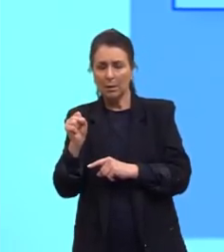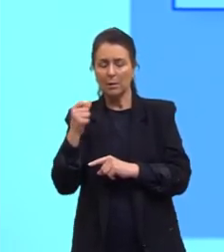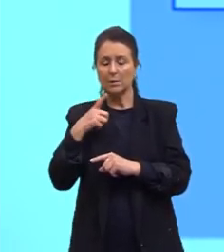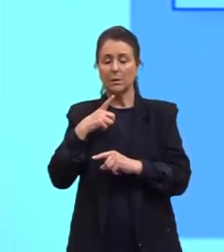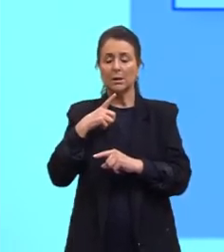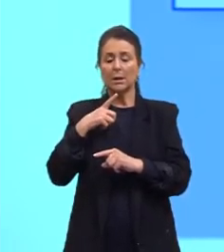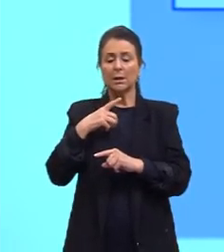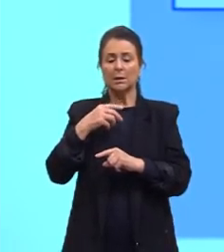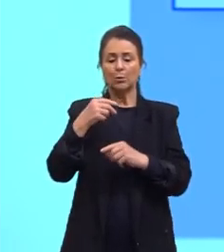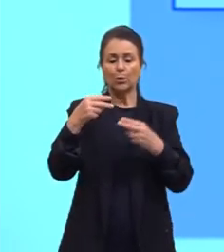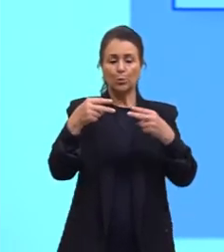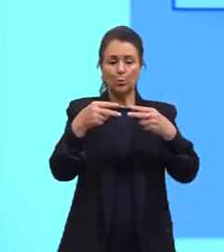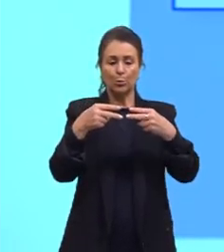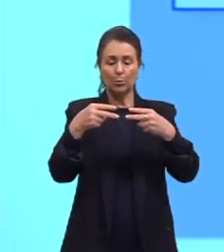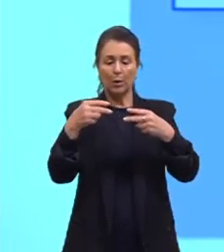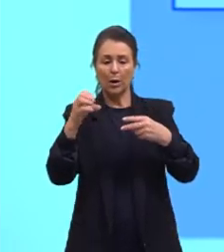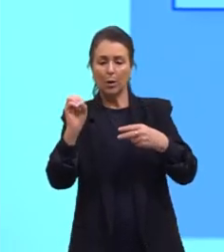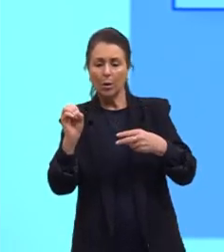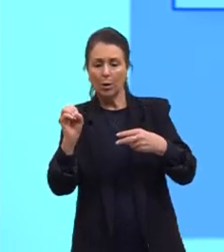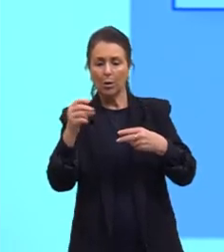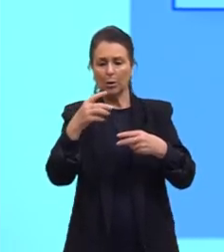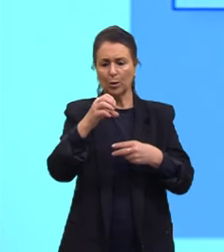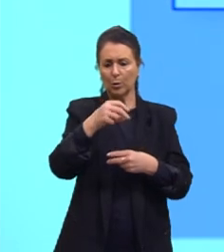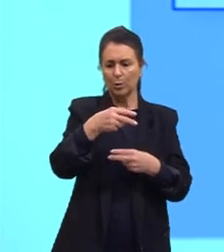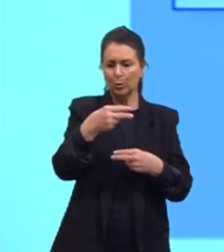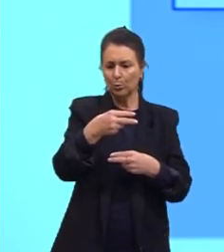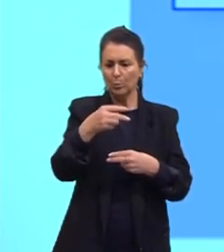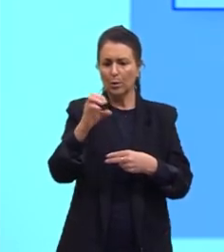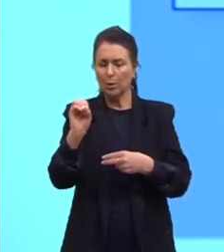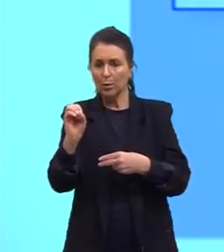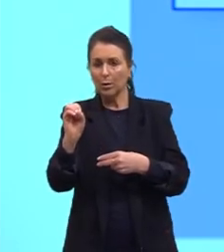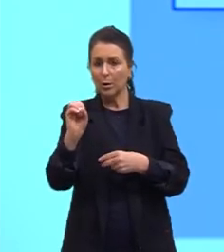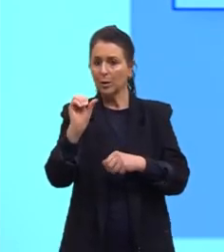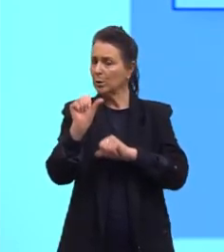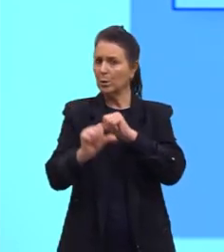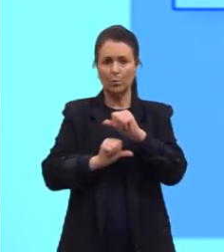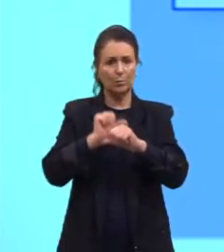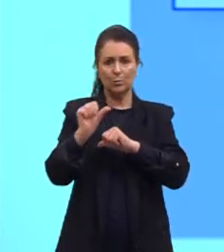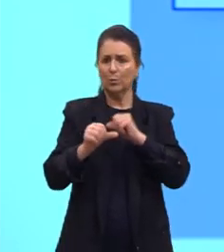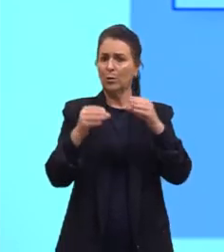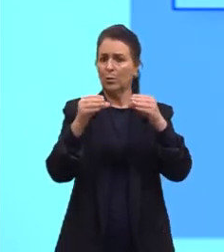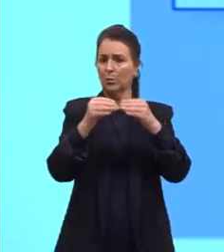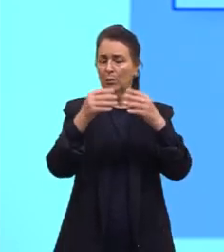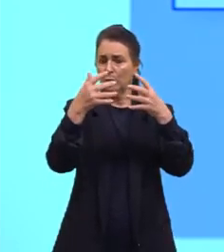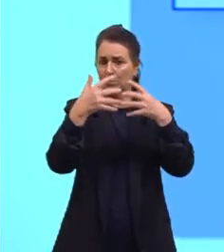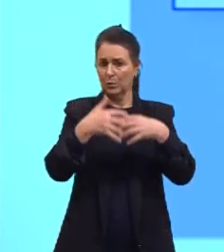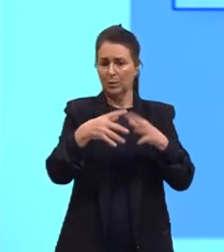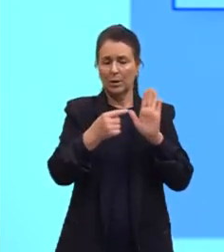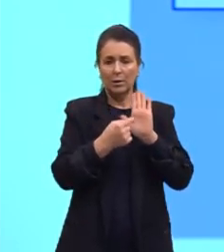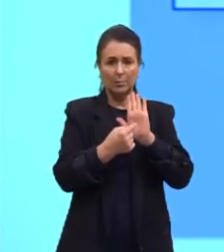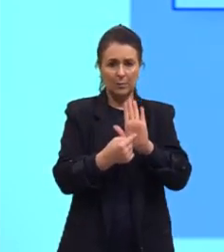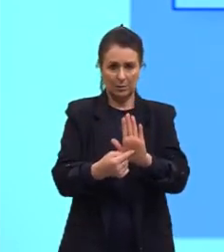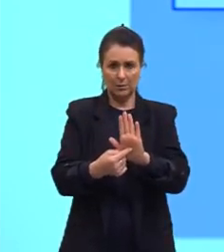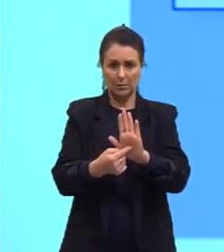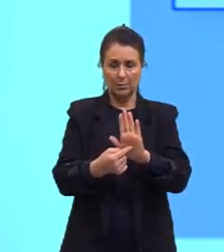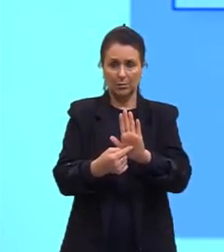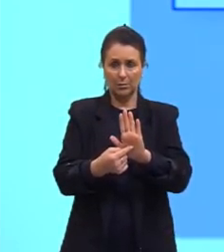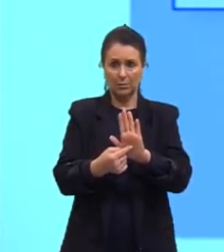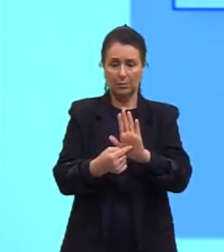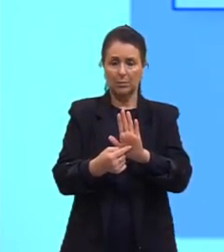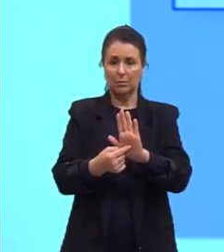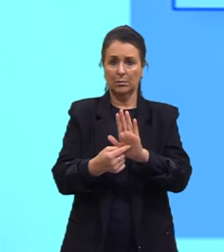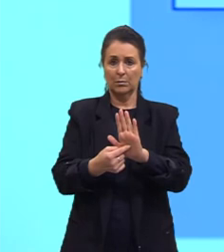uma dupla O, nitrogênio com dupla O. Não mudou o grupo funcional, certo? Os grupos funcionais que são apresentados no ensino médio não houve